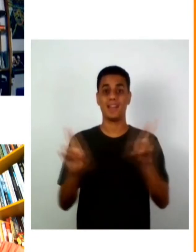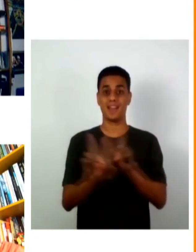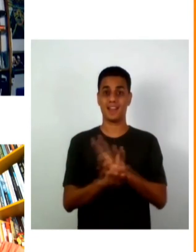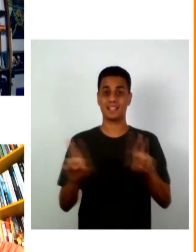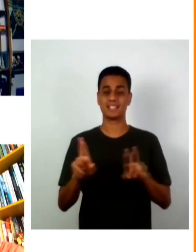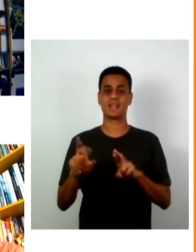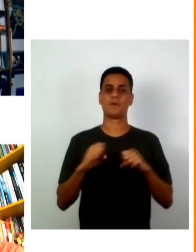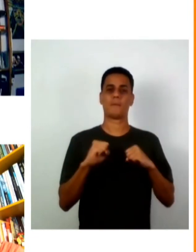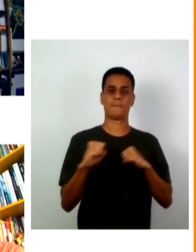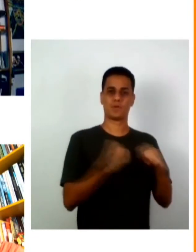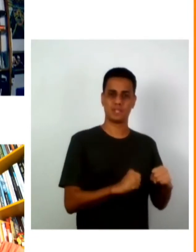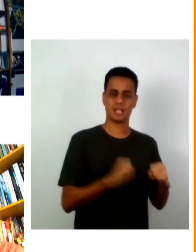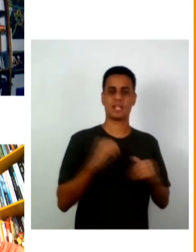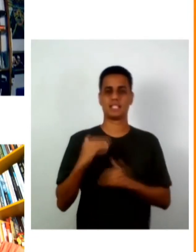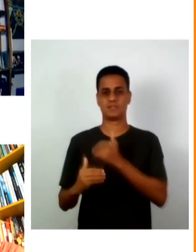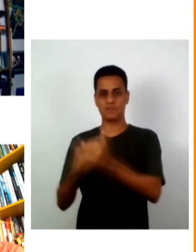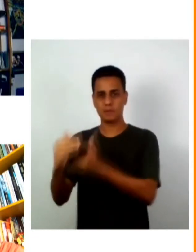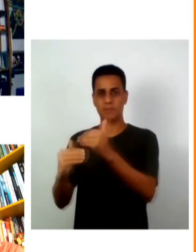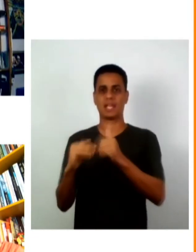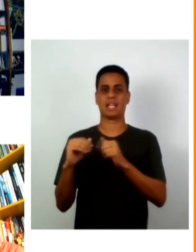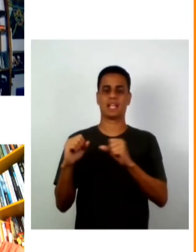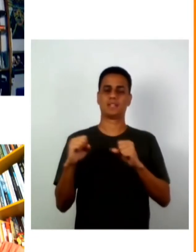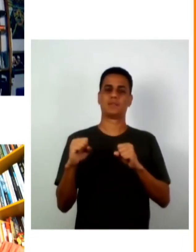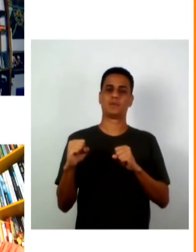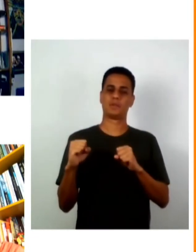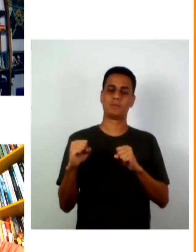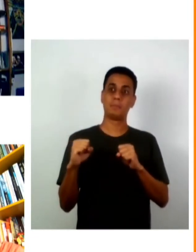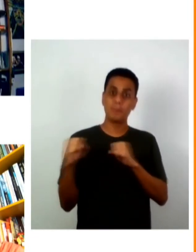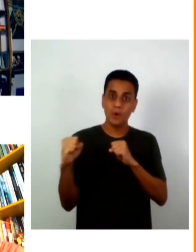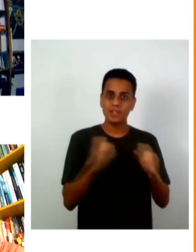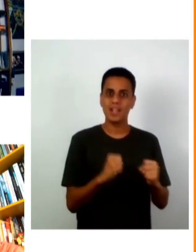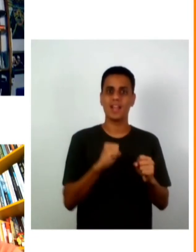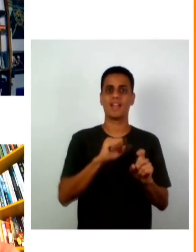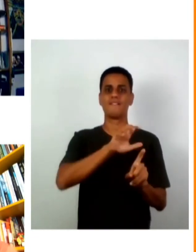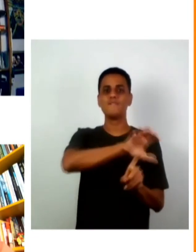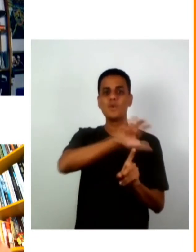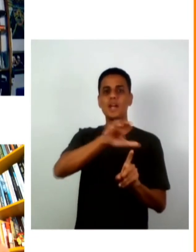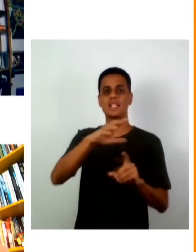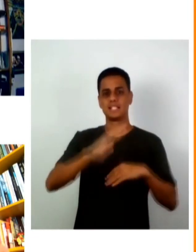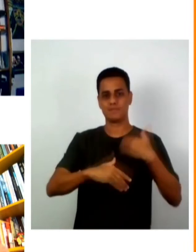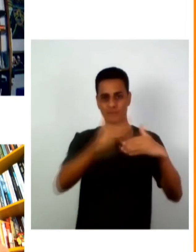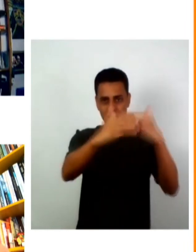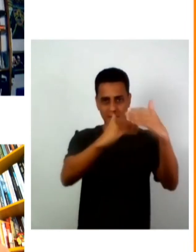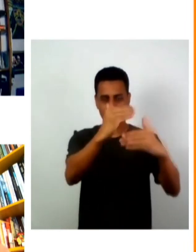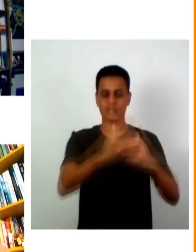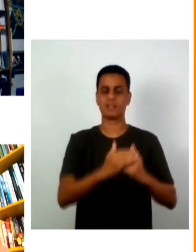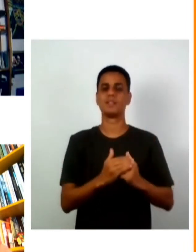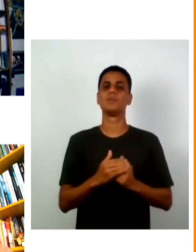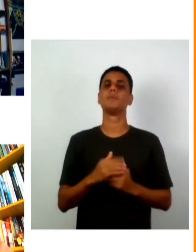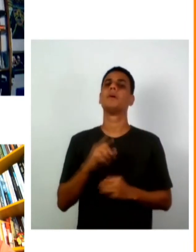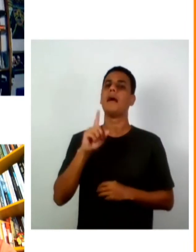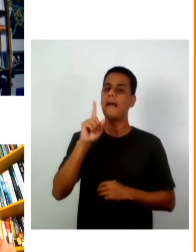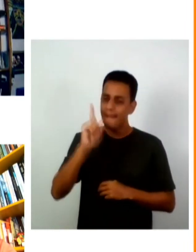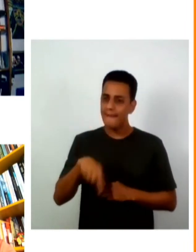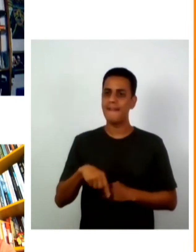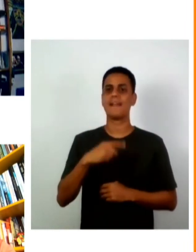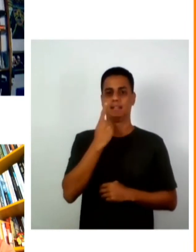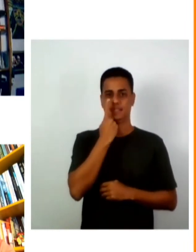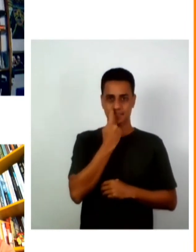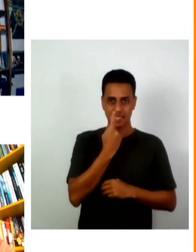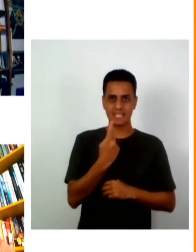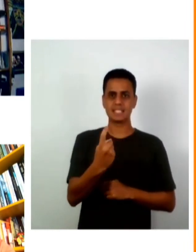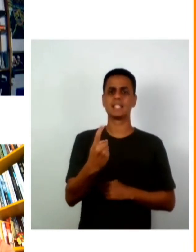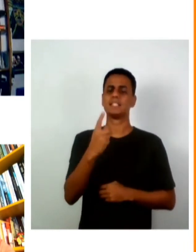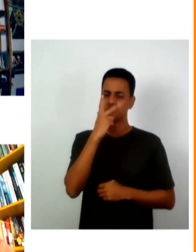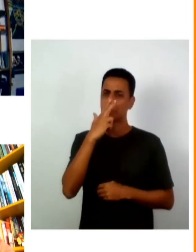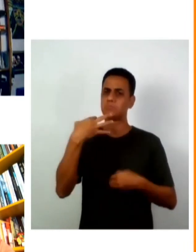entre o poder e o desenvolvimento e o poder da cultura no desenvolvimento eu acho que é uma formulação muito acertada